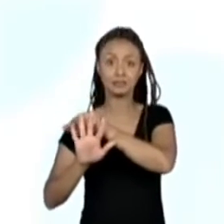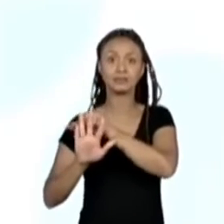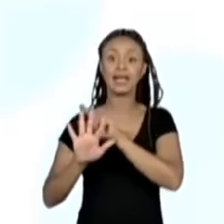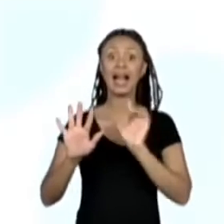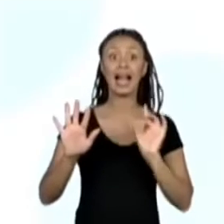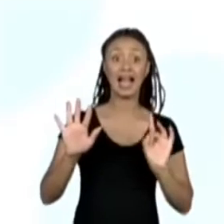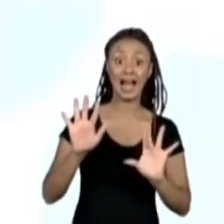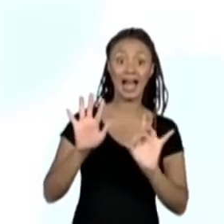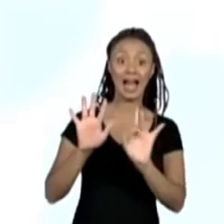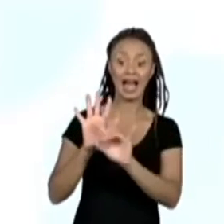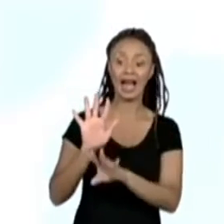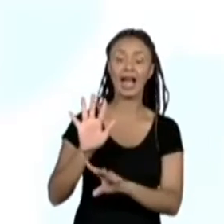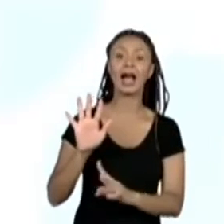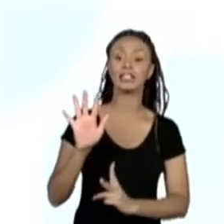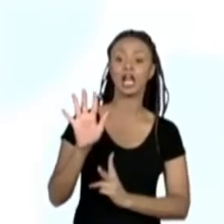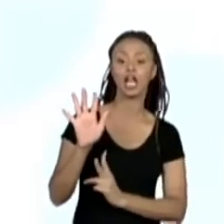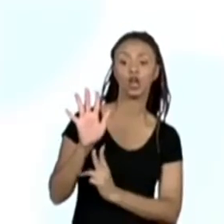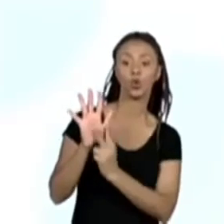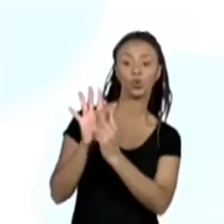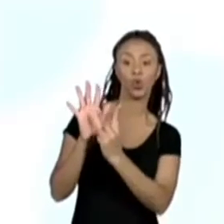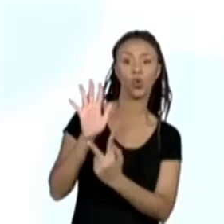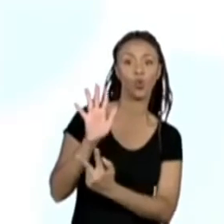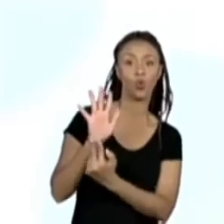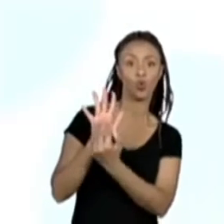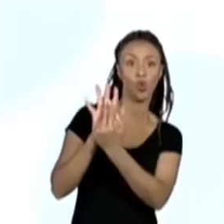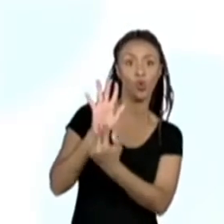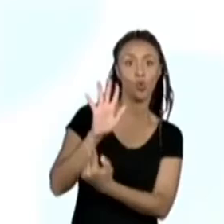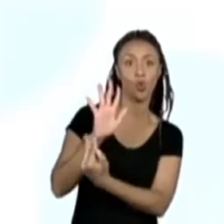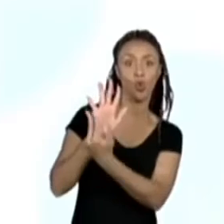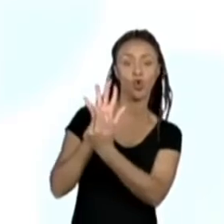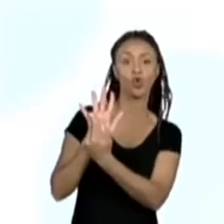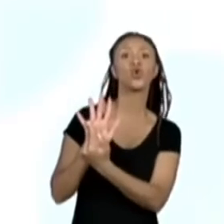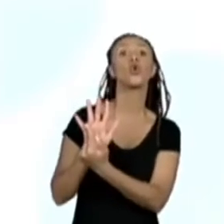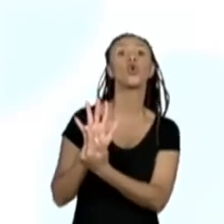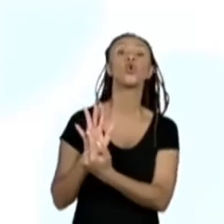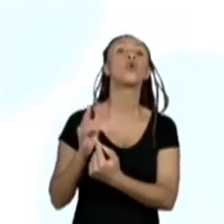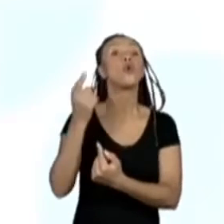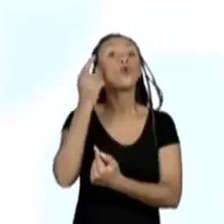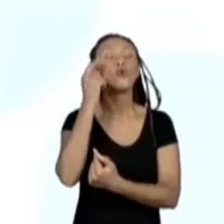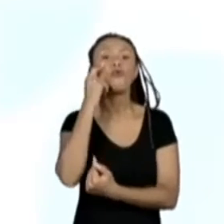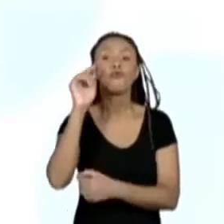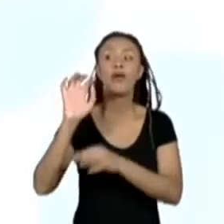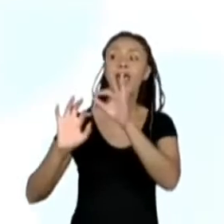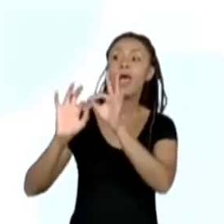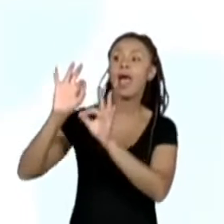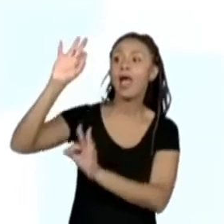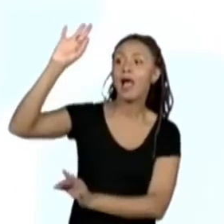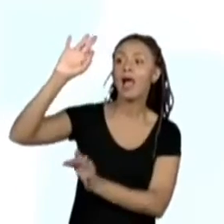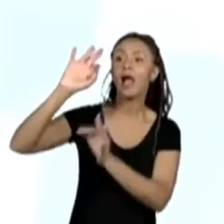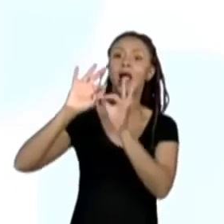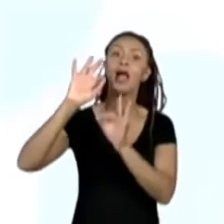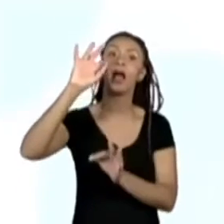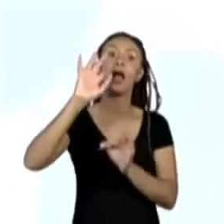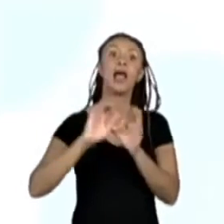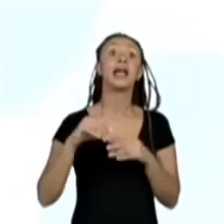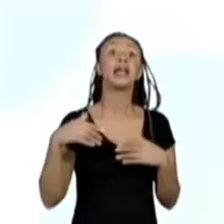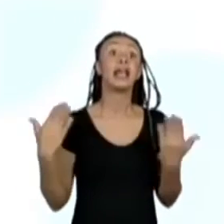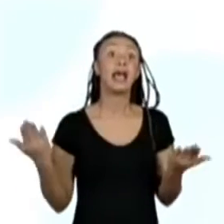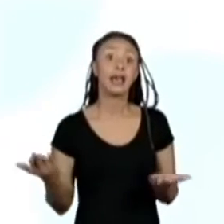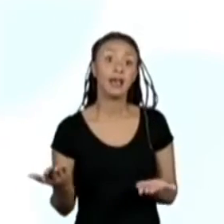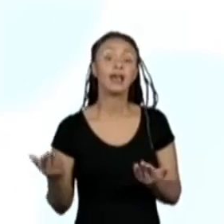organizasse de acordo com a altura. Eles combinaram que ela diria o nome das crianças da menor para a maior.